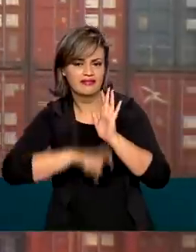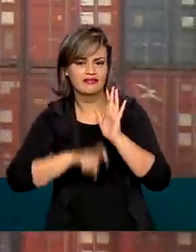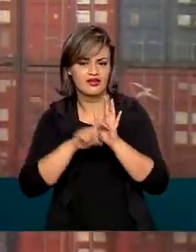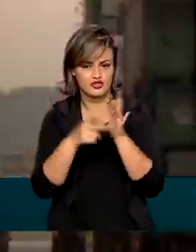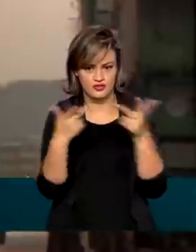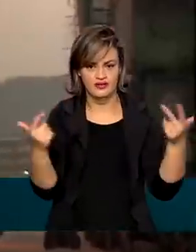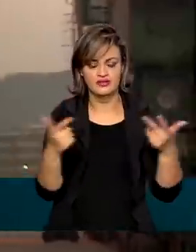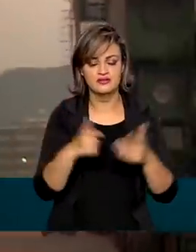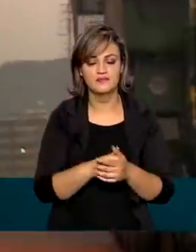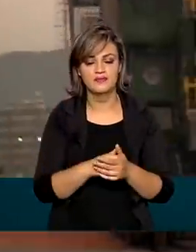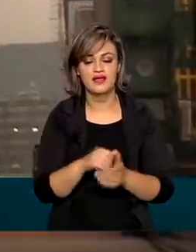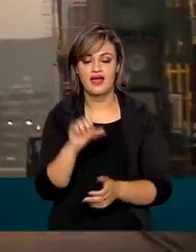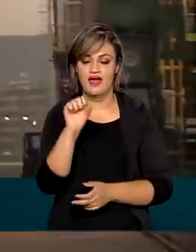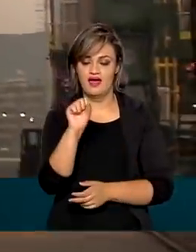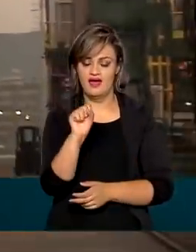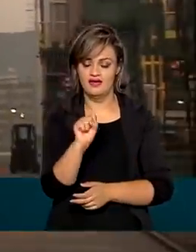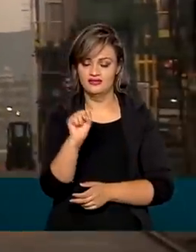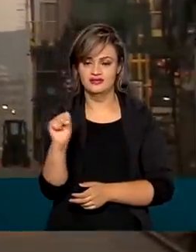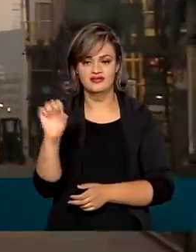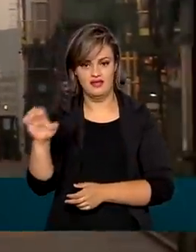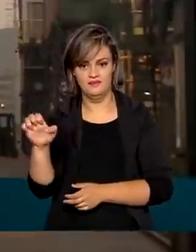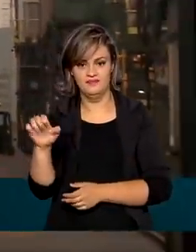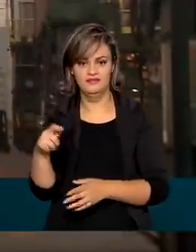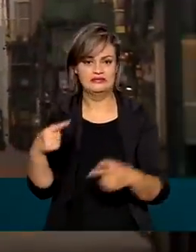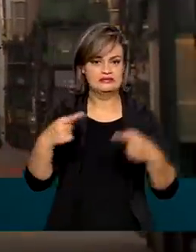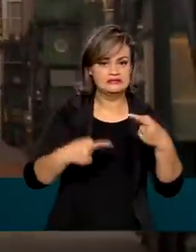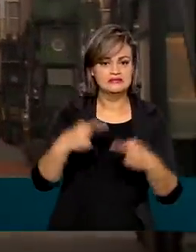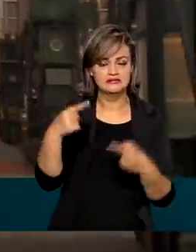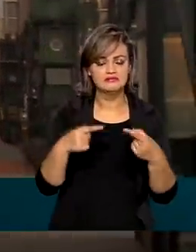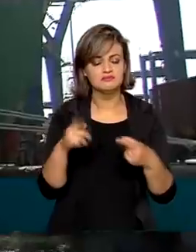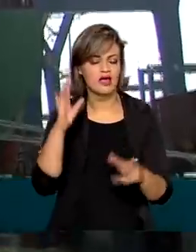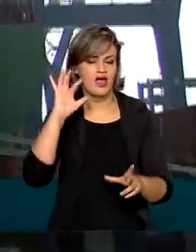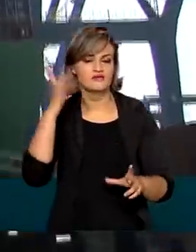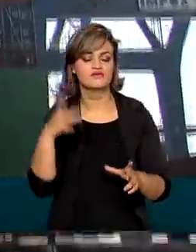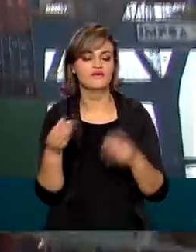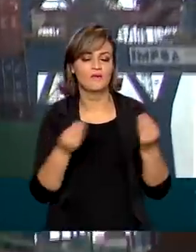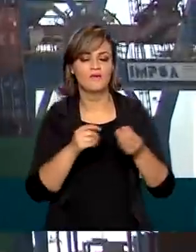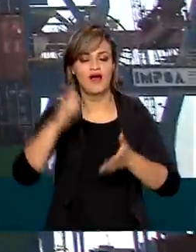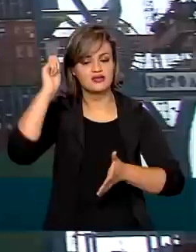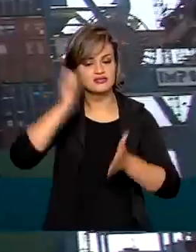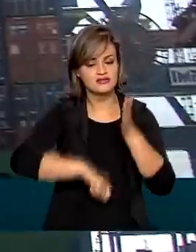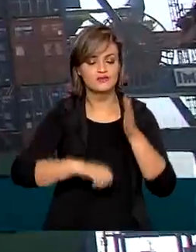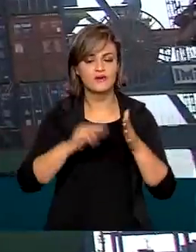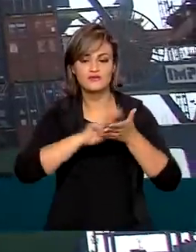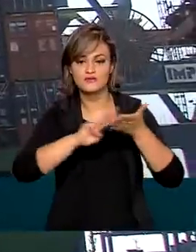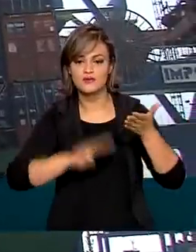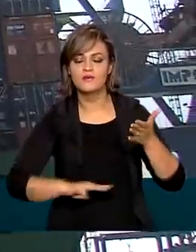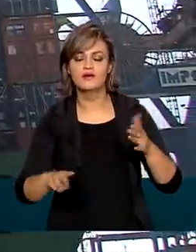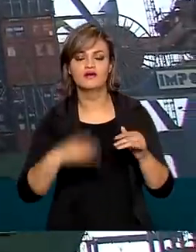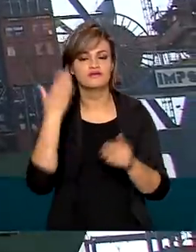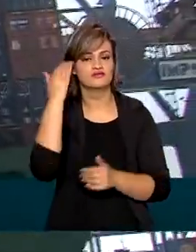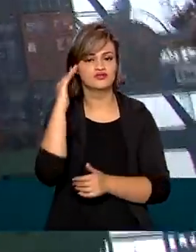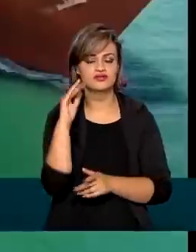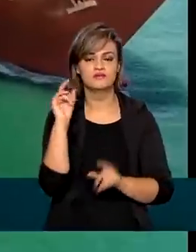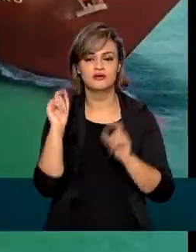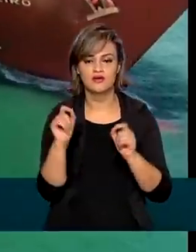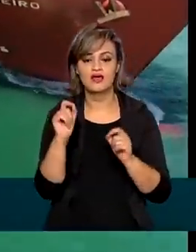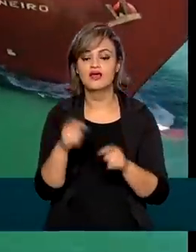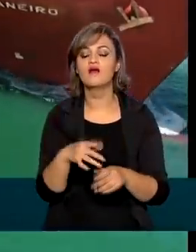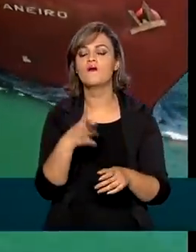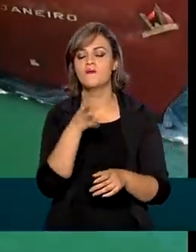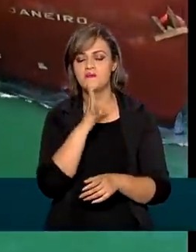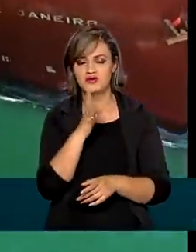containers, a SSE. Disputa que agora chegou ao fim com a assinatura de um memorando de entendimento e o